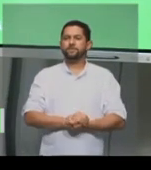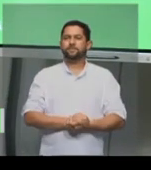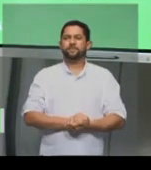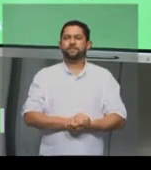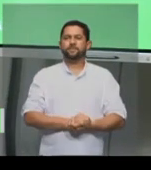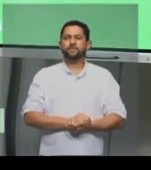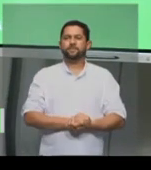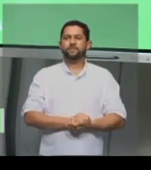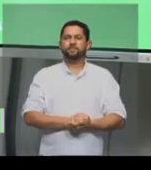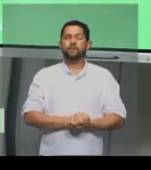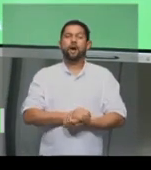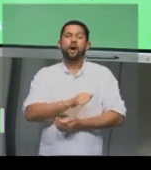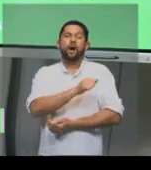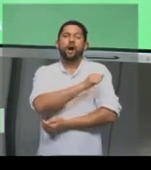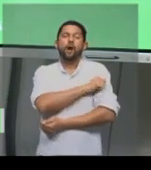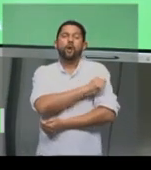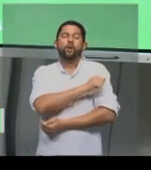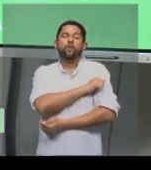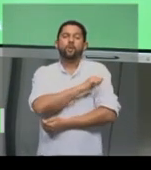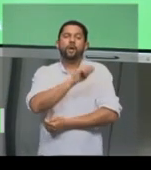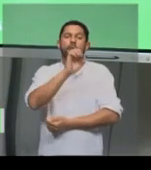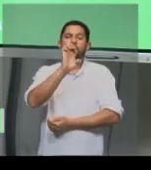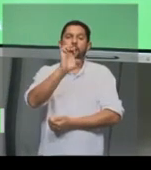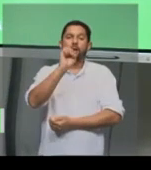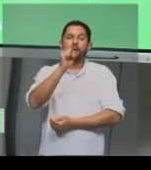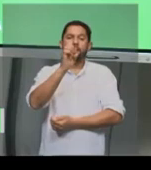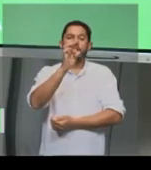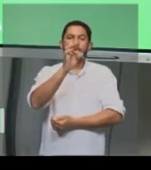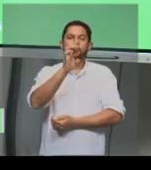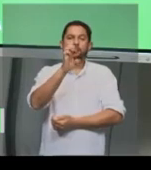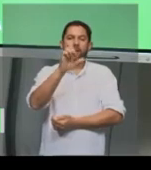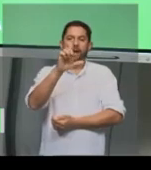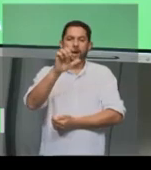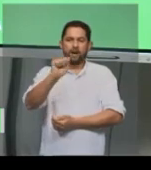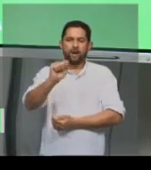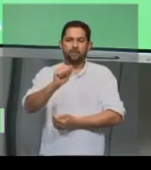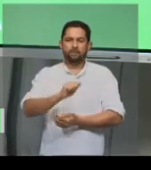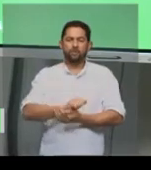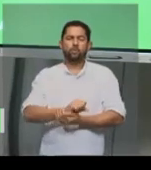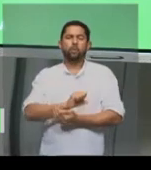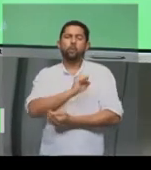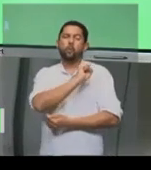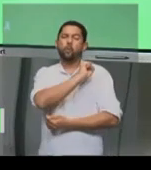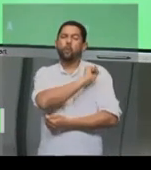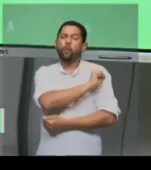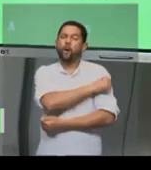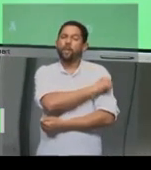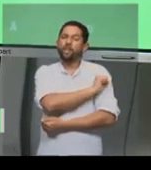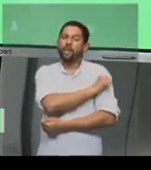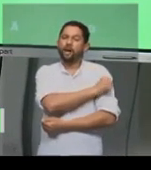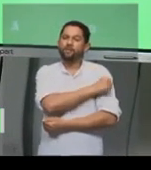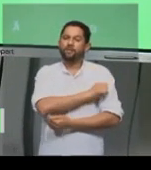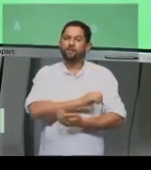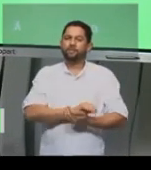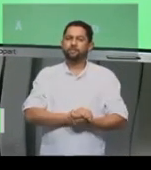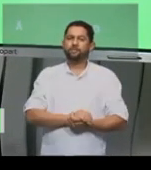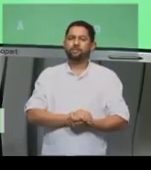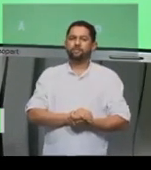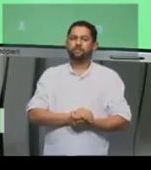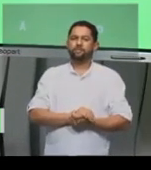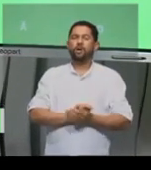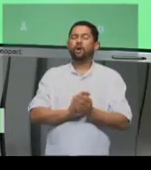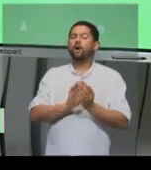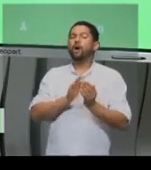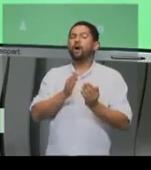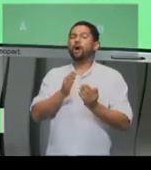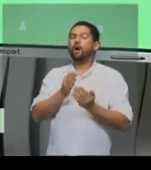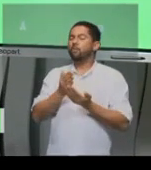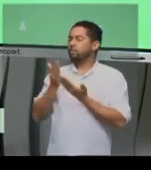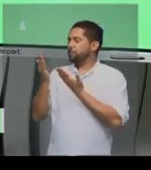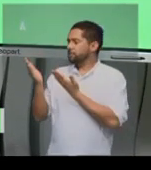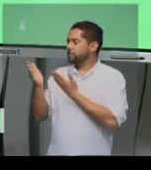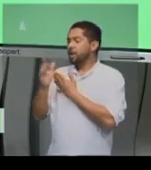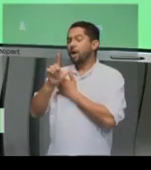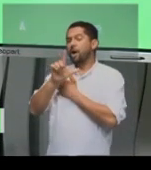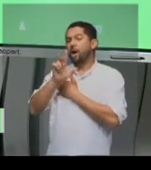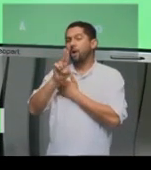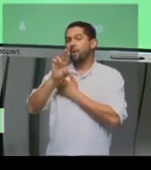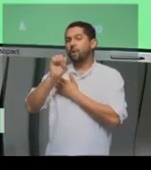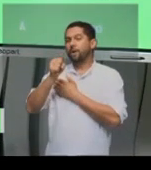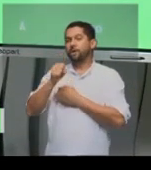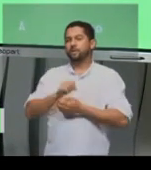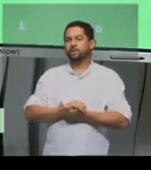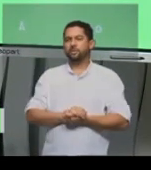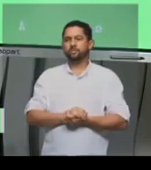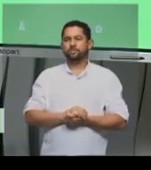a estudante se chama Estela, estudante do oitavo ano. Professor Lucas, a Estela tem duas perguntas. Poderia explicar